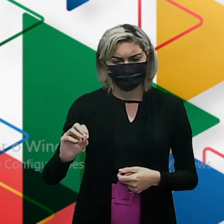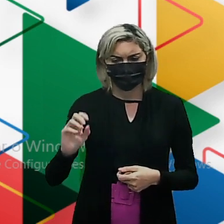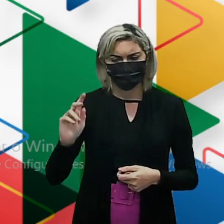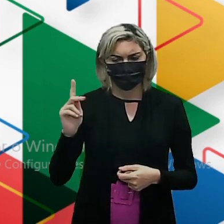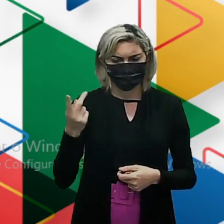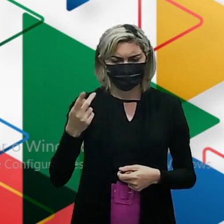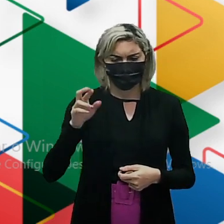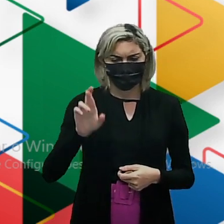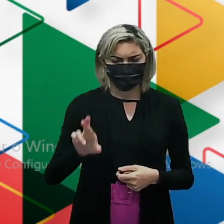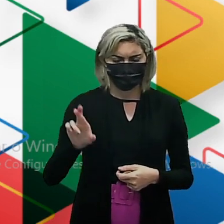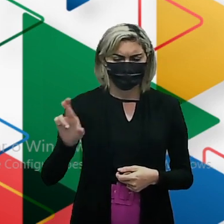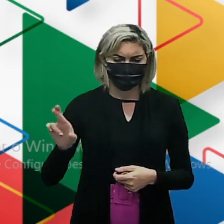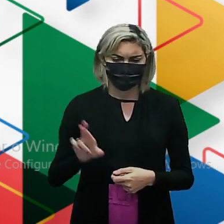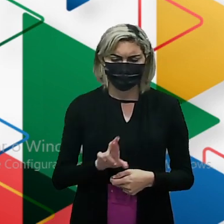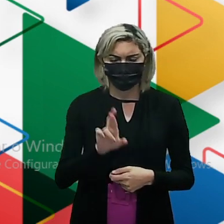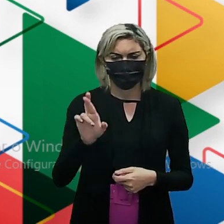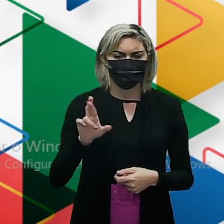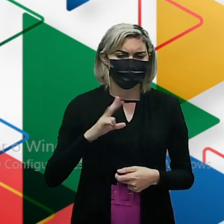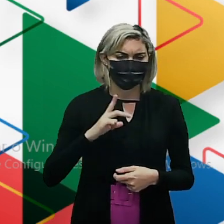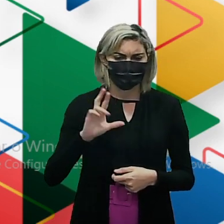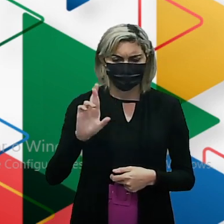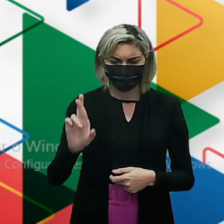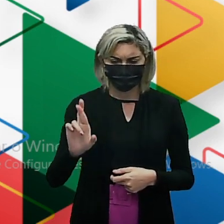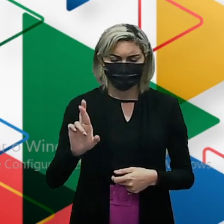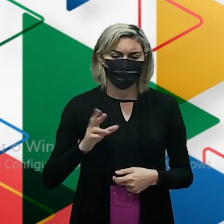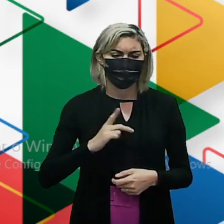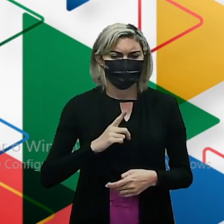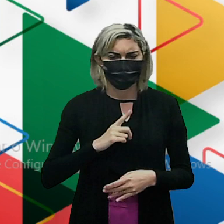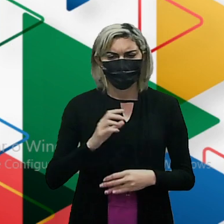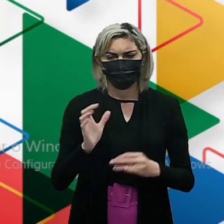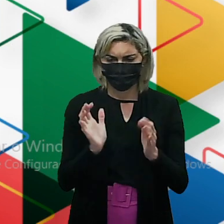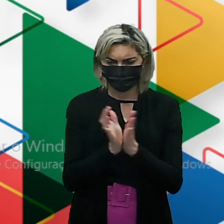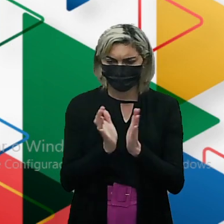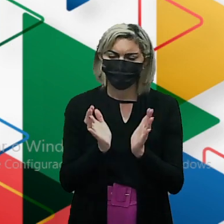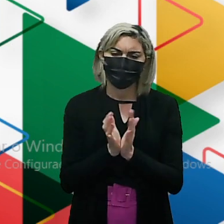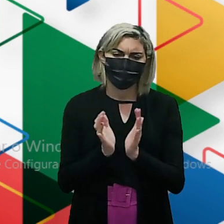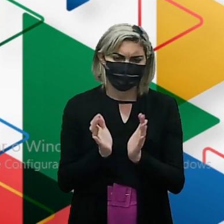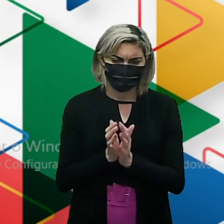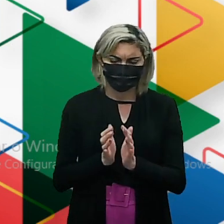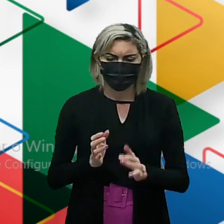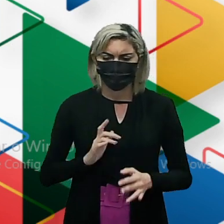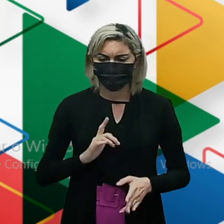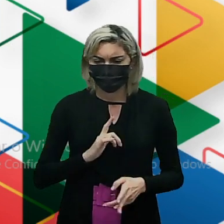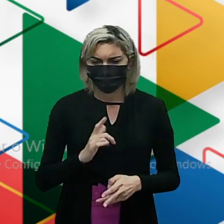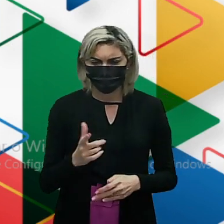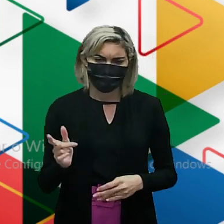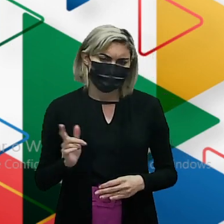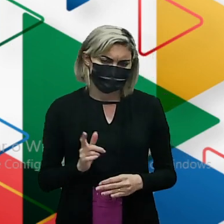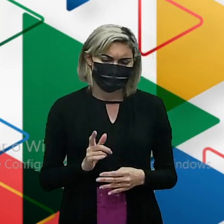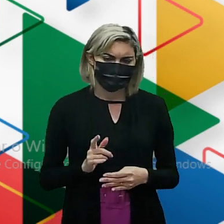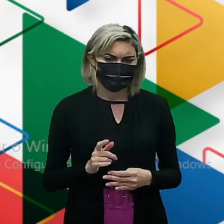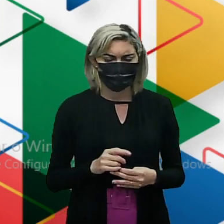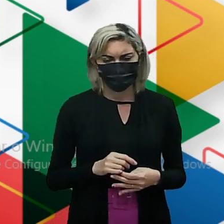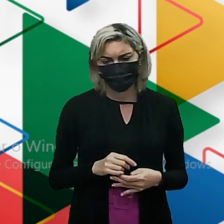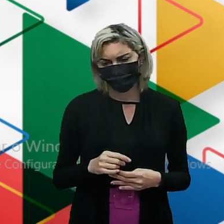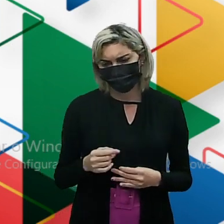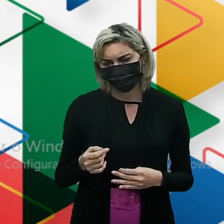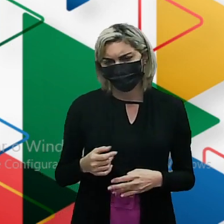R Esse R Esse aí São grupamentos Na realidade pode ser carbono